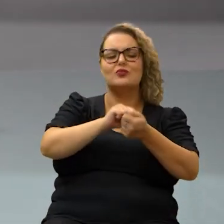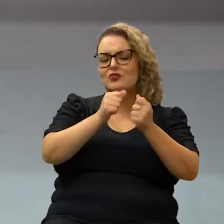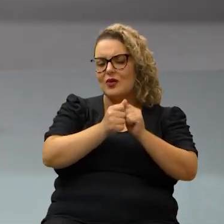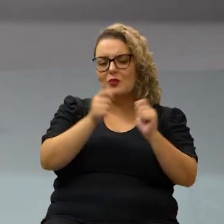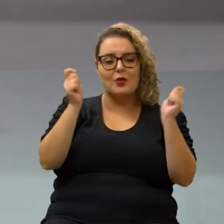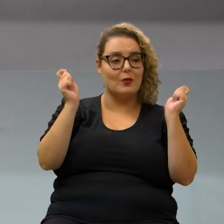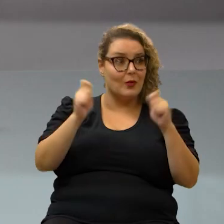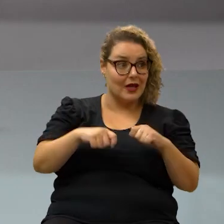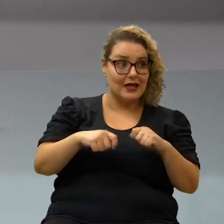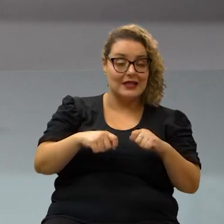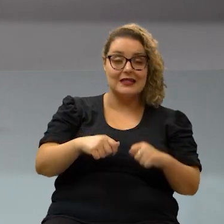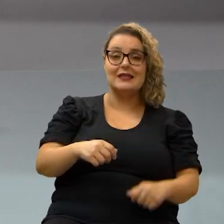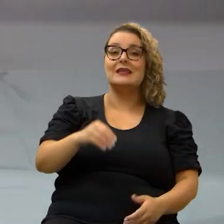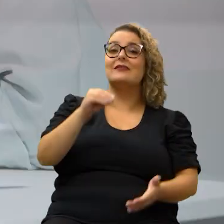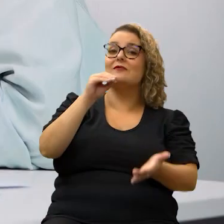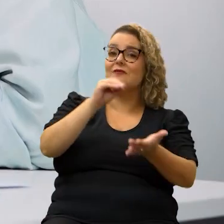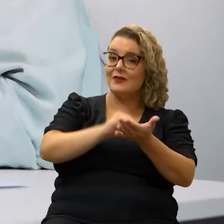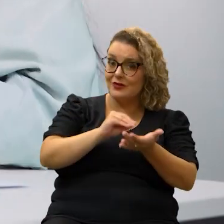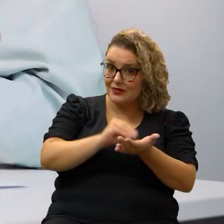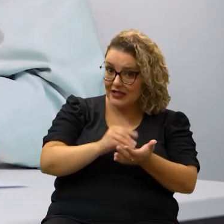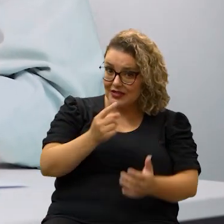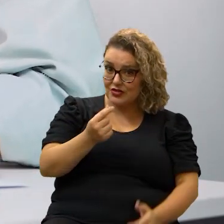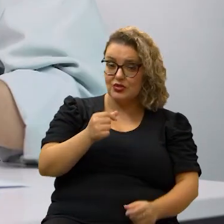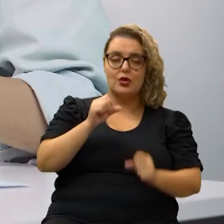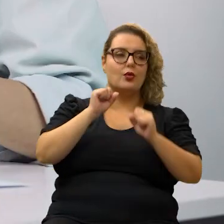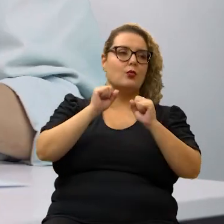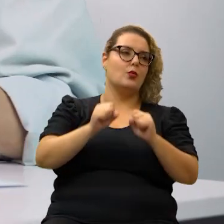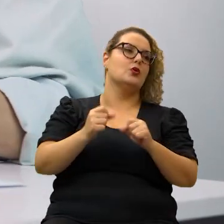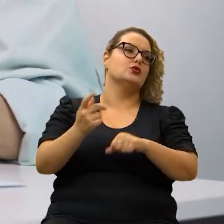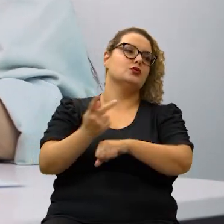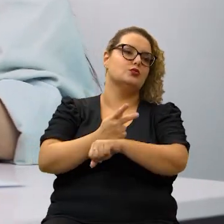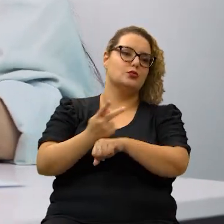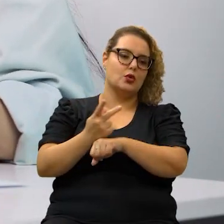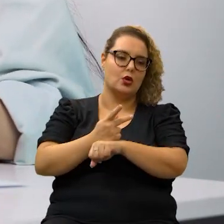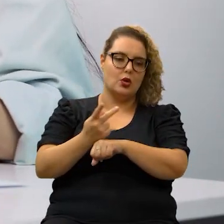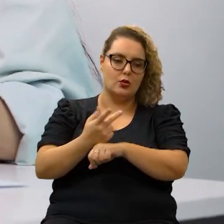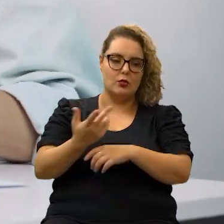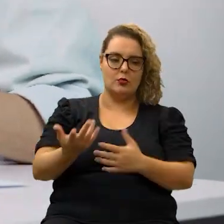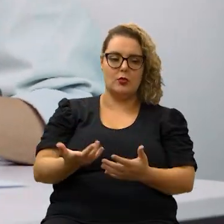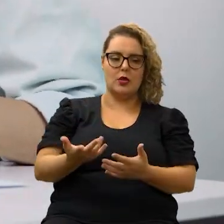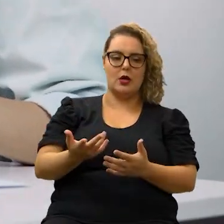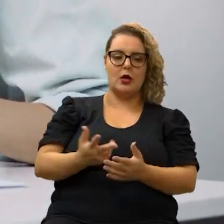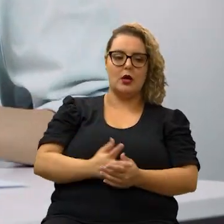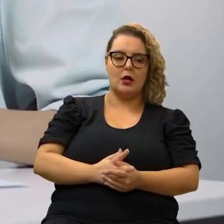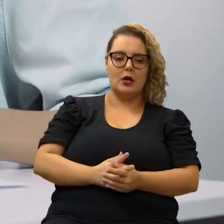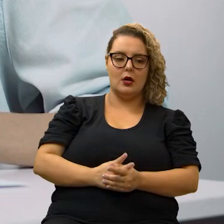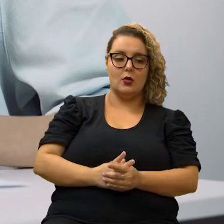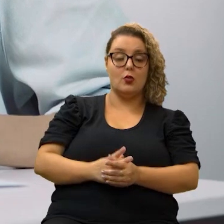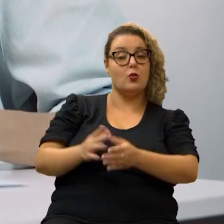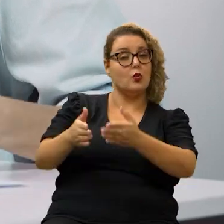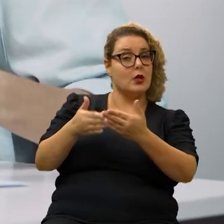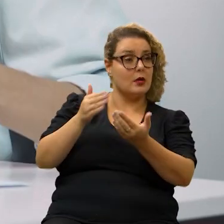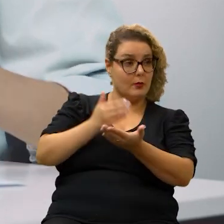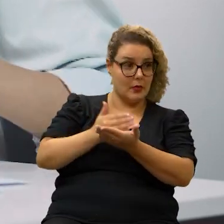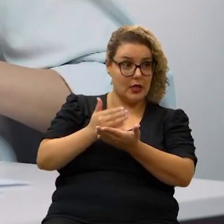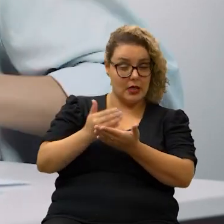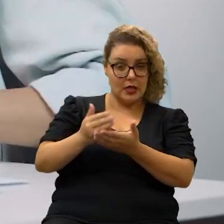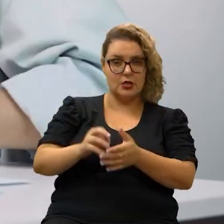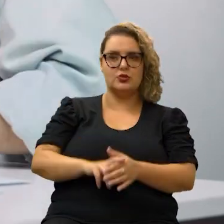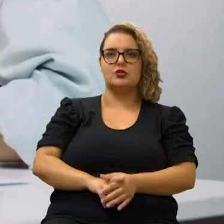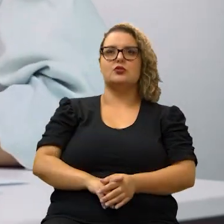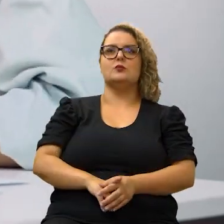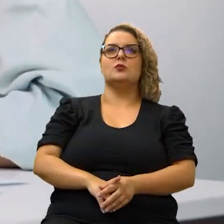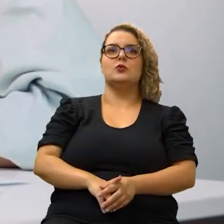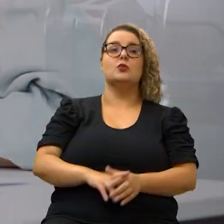fazer todo o ajuste possível ainda falta você pode buscar um empréstimo